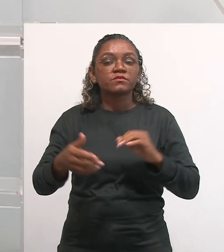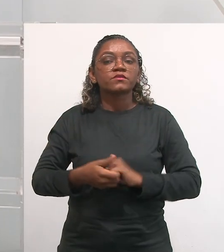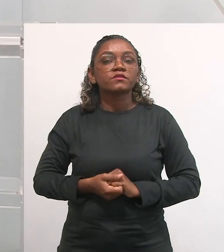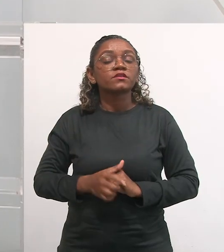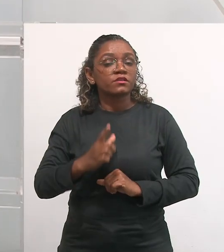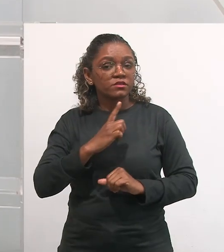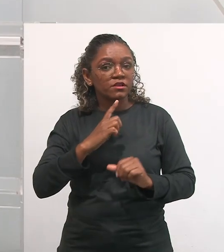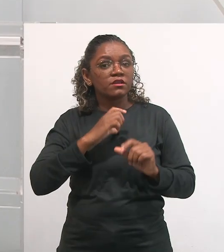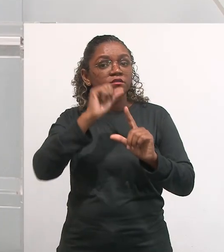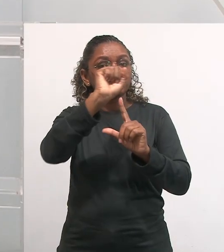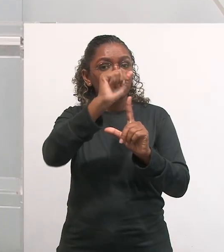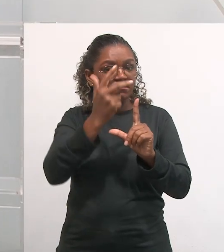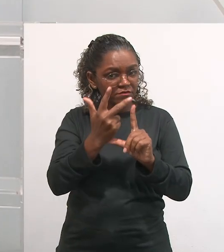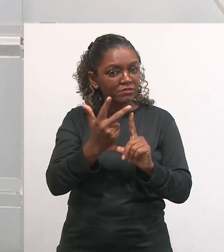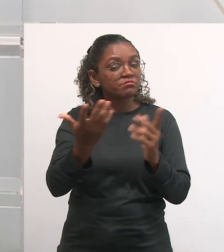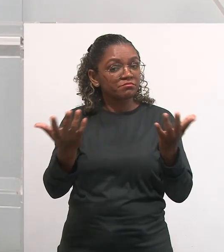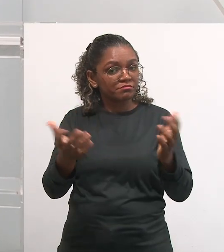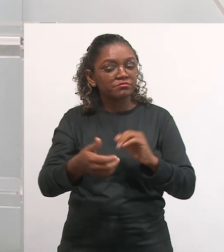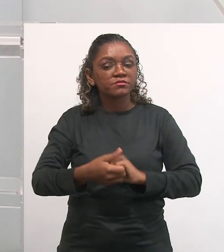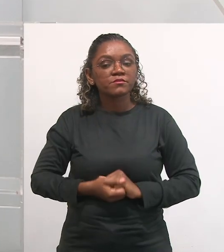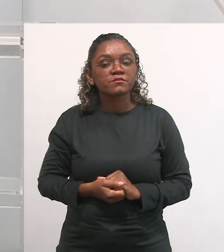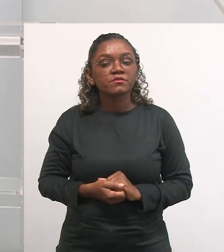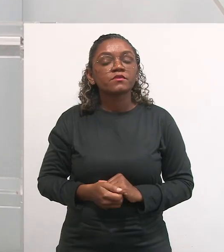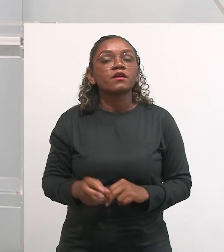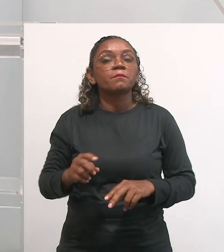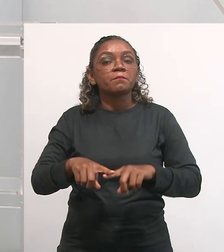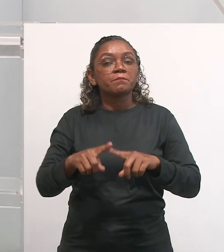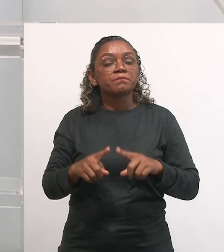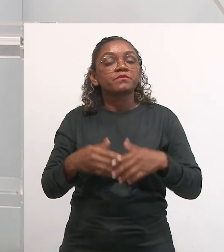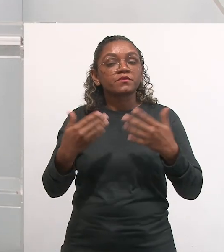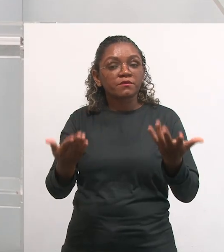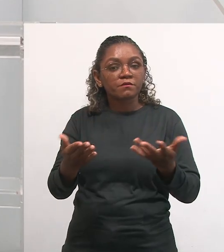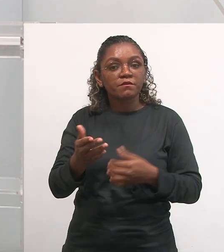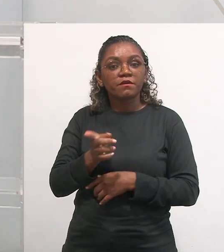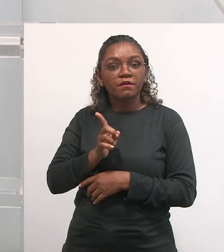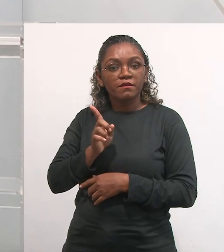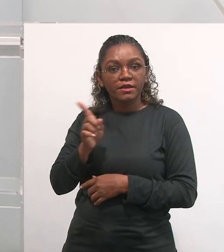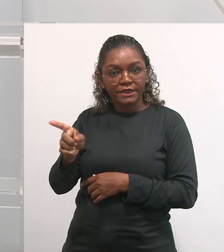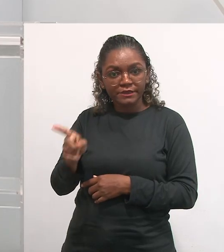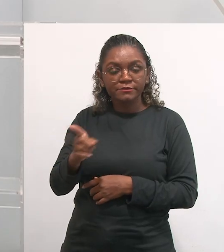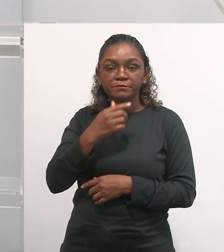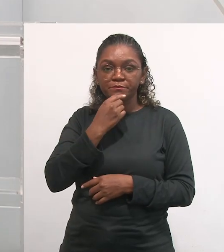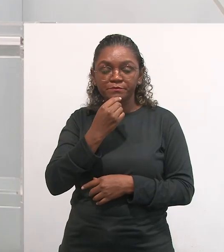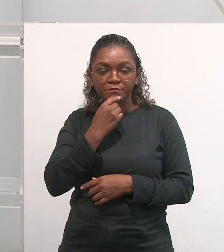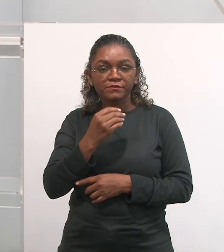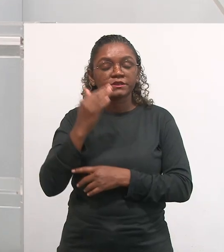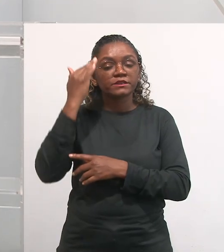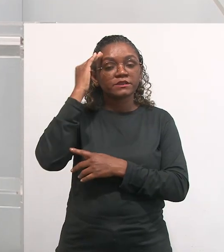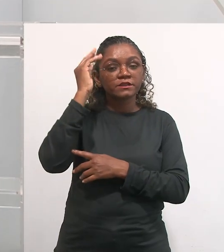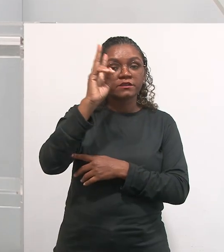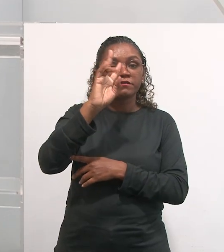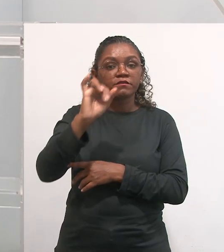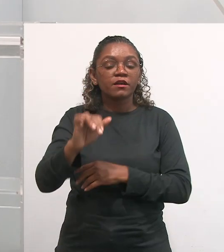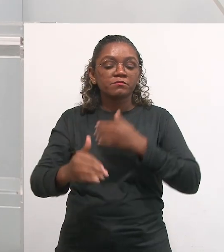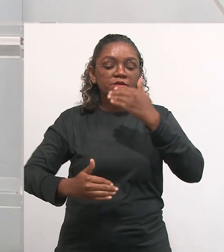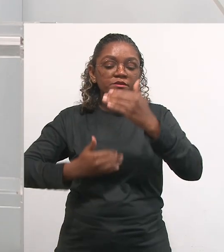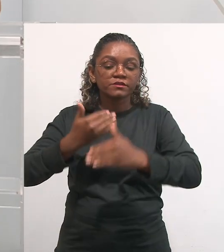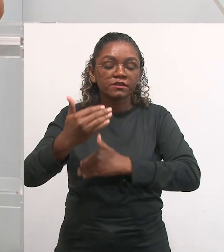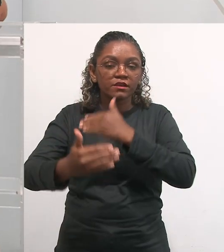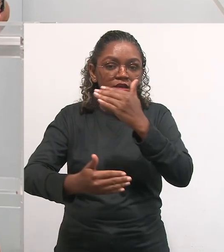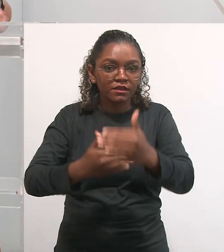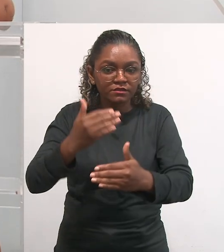gente também usa e está disponível no ambiente virtual. Então, o Luquezzi vai entender a avaliação como esse processo processo de